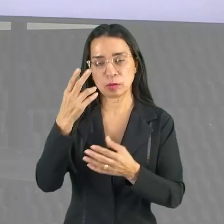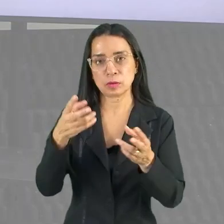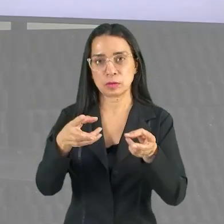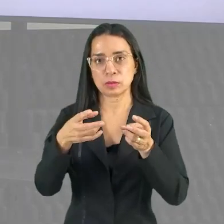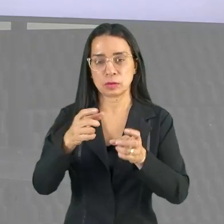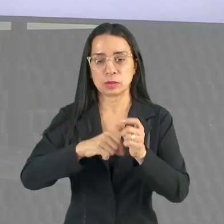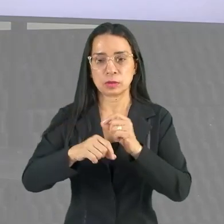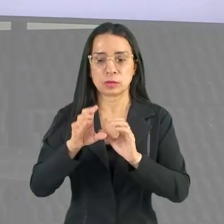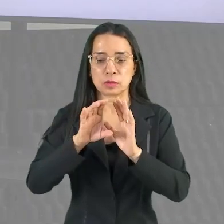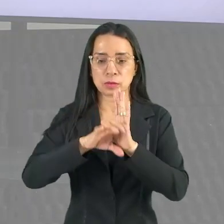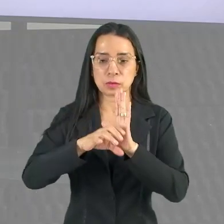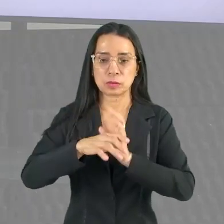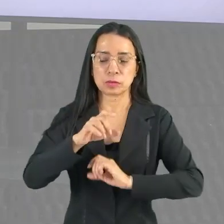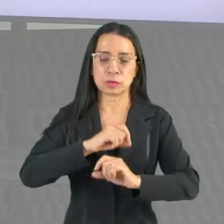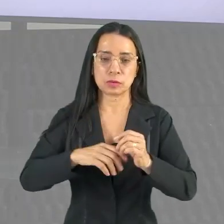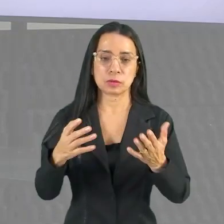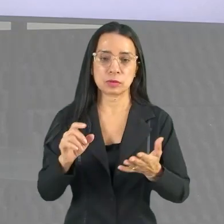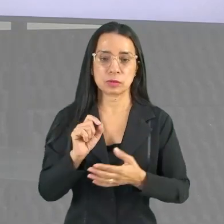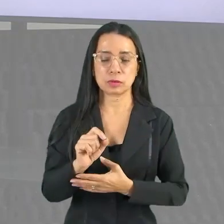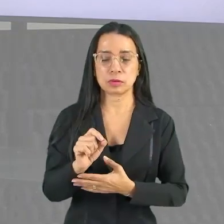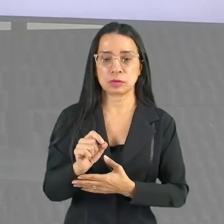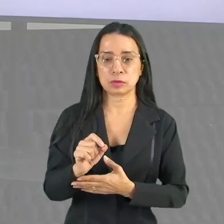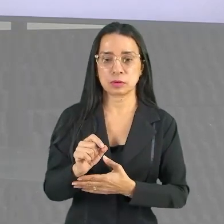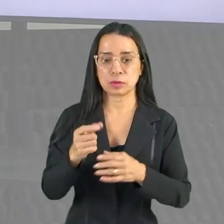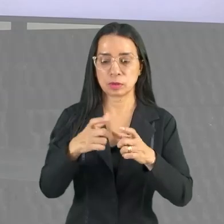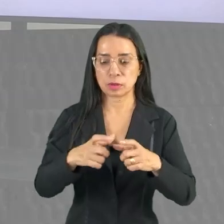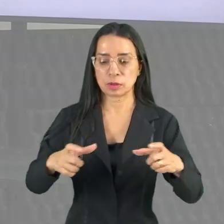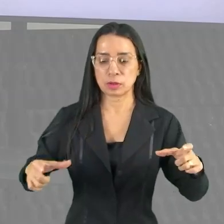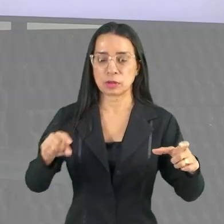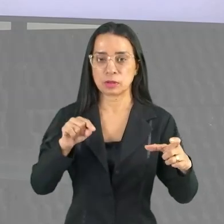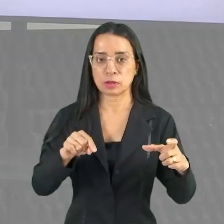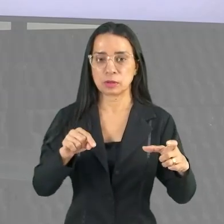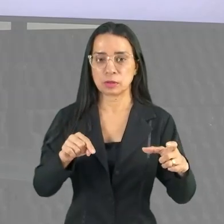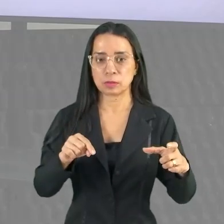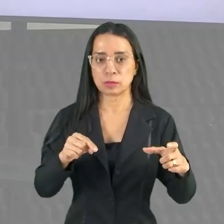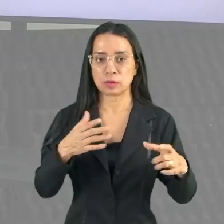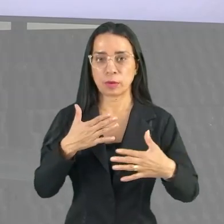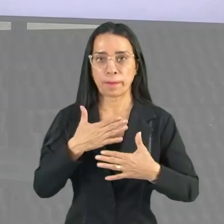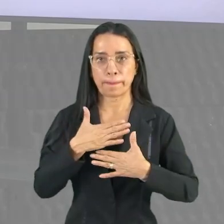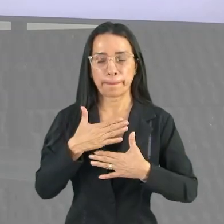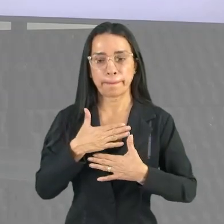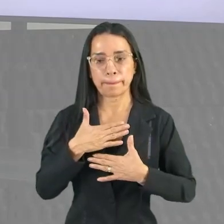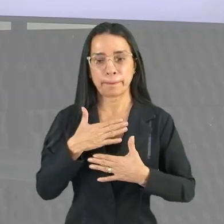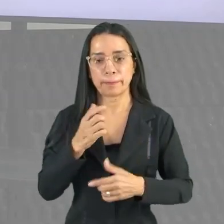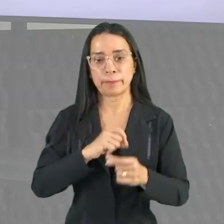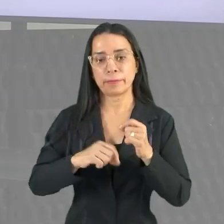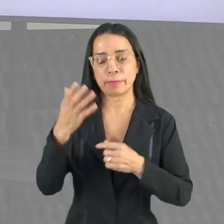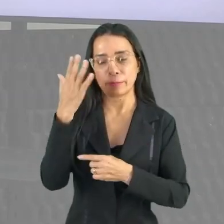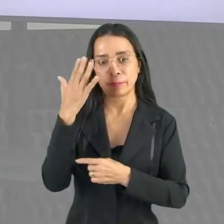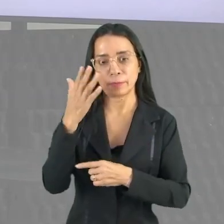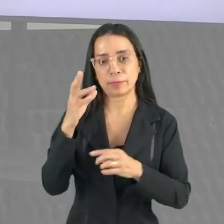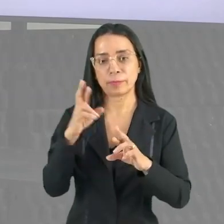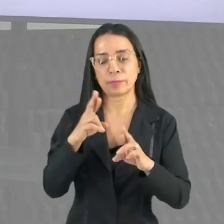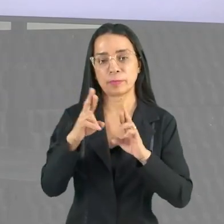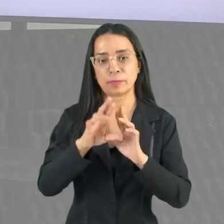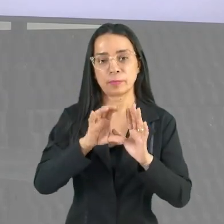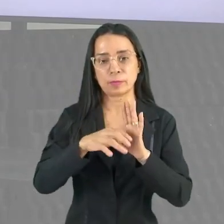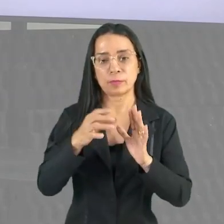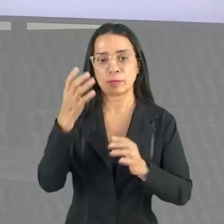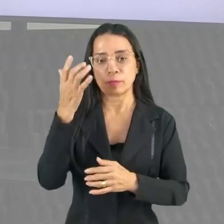o conceito, ele é mais amplo e o meu entendimento sobre os conceitos